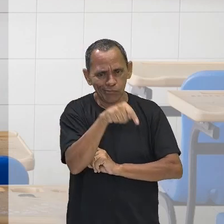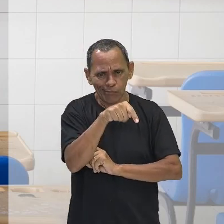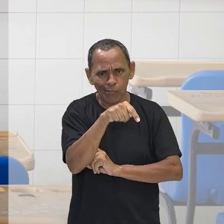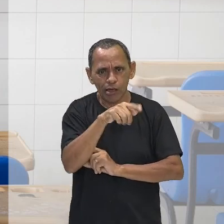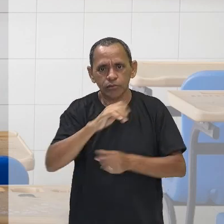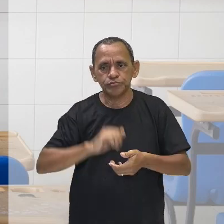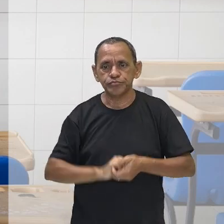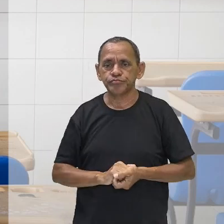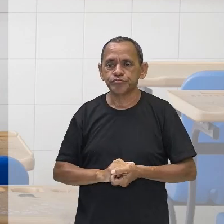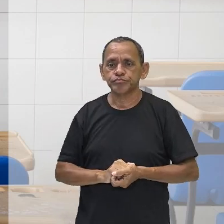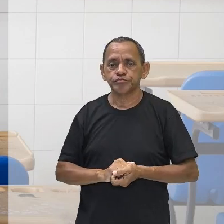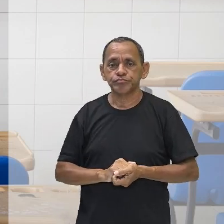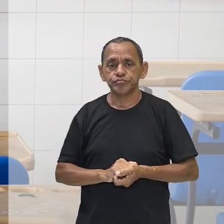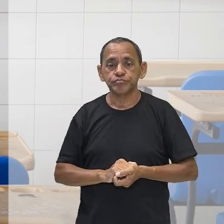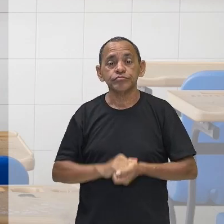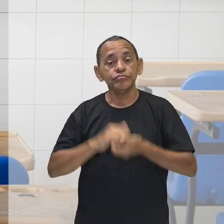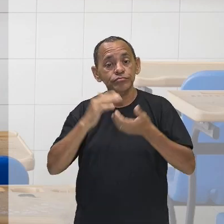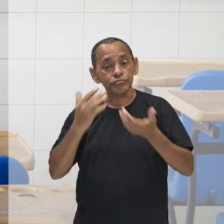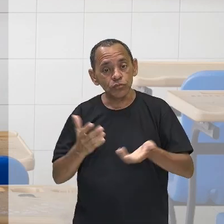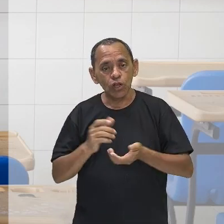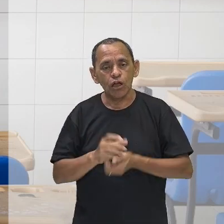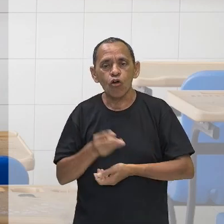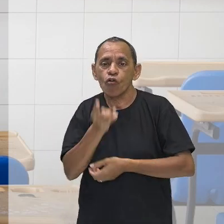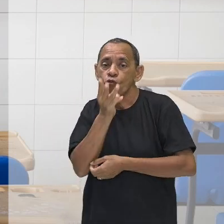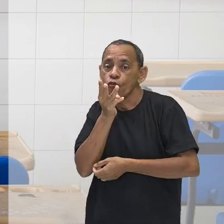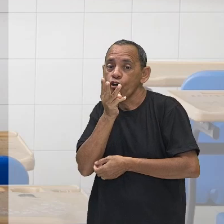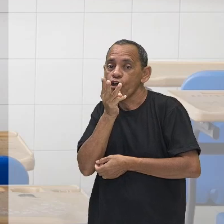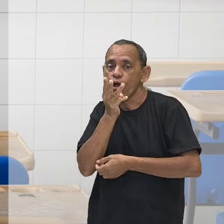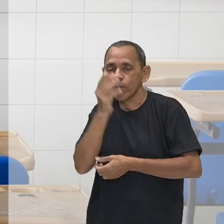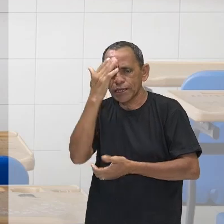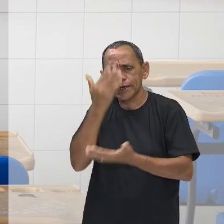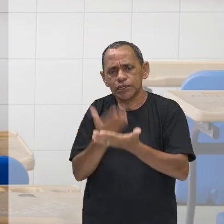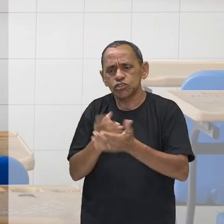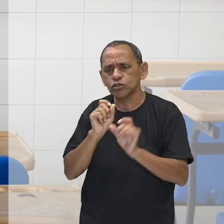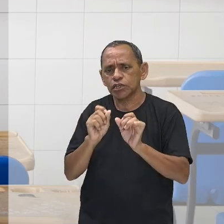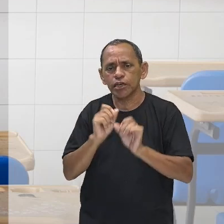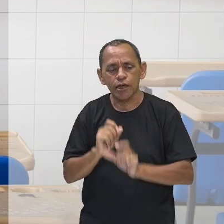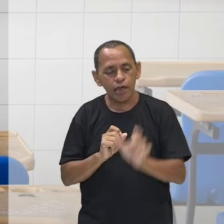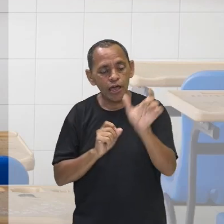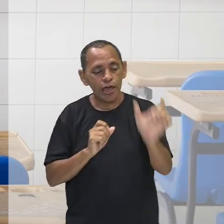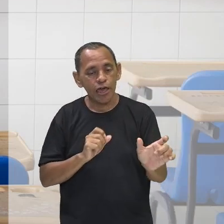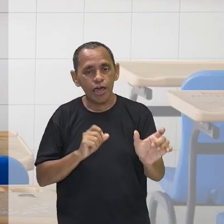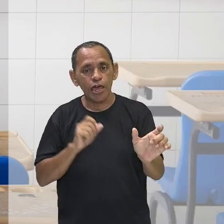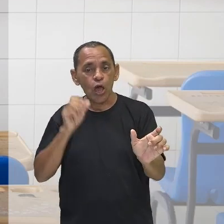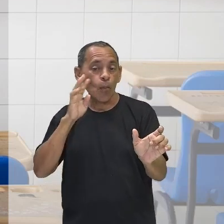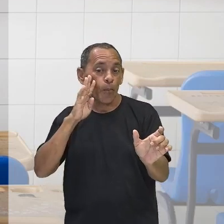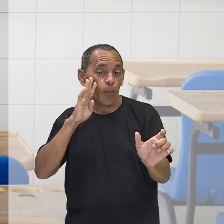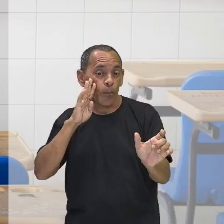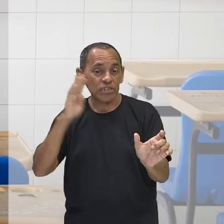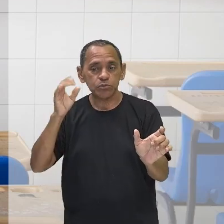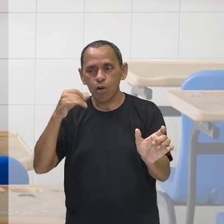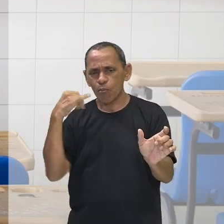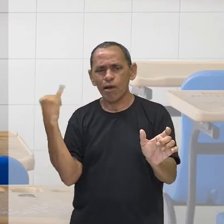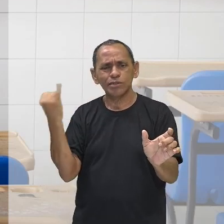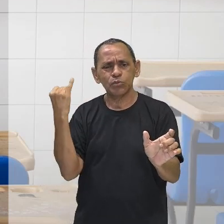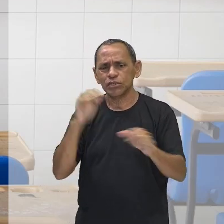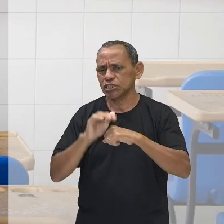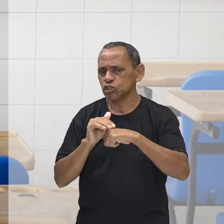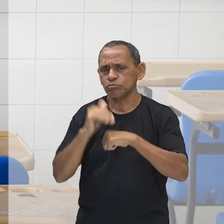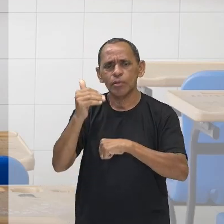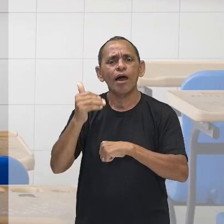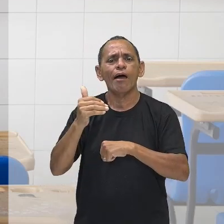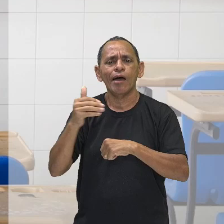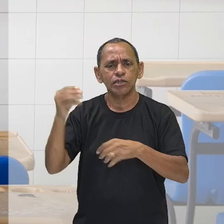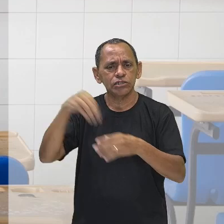o indivíduo. Então, Weber, ele vai considerar o indivíduo como elemento fundamental na explicação da realidade